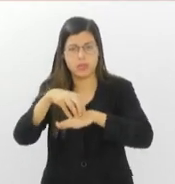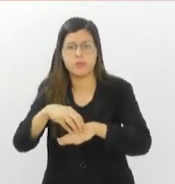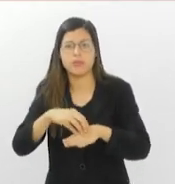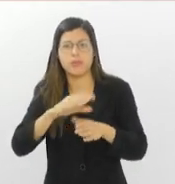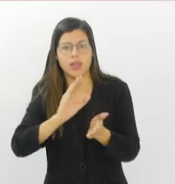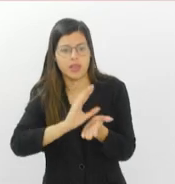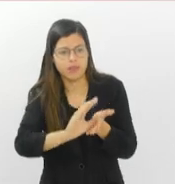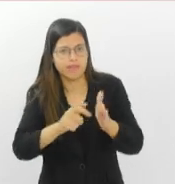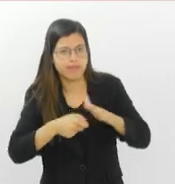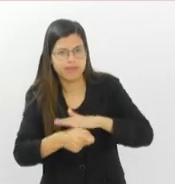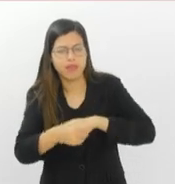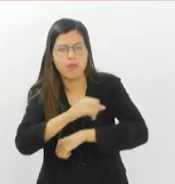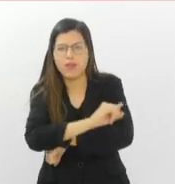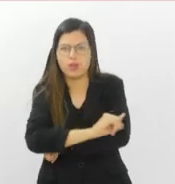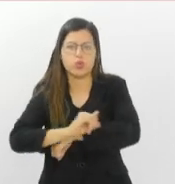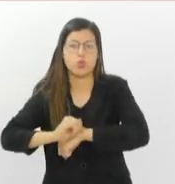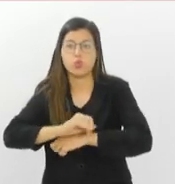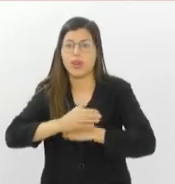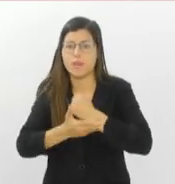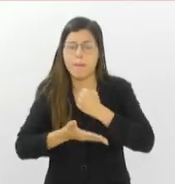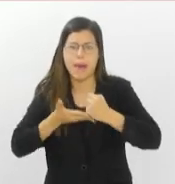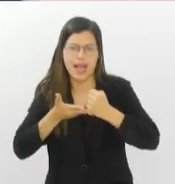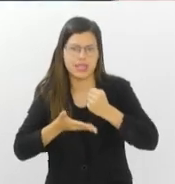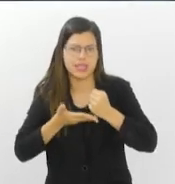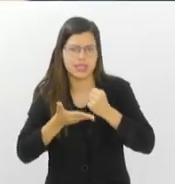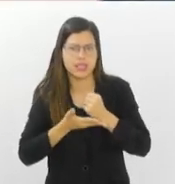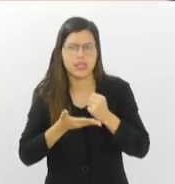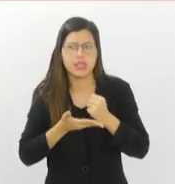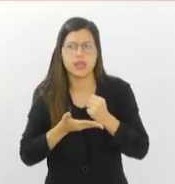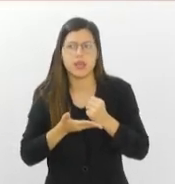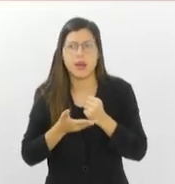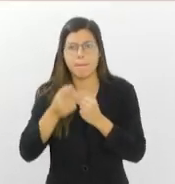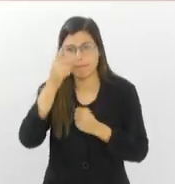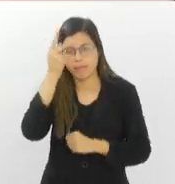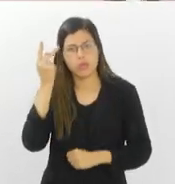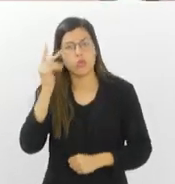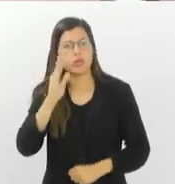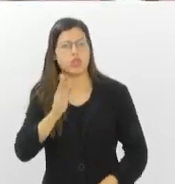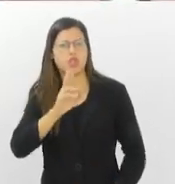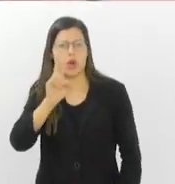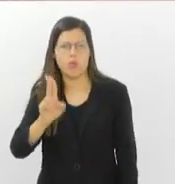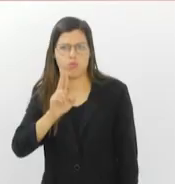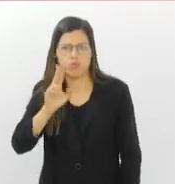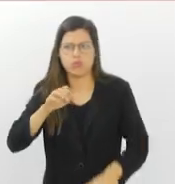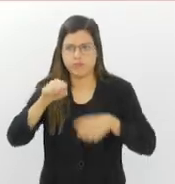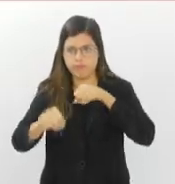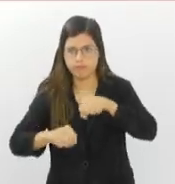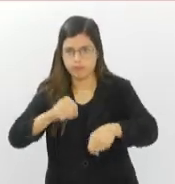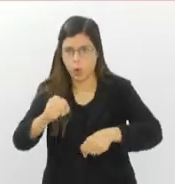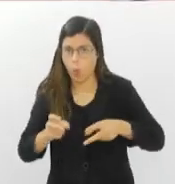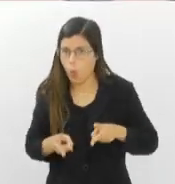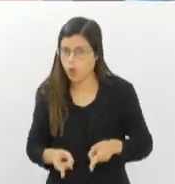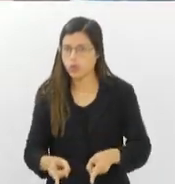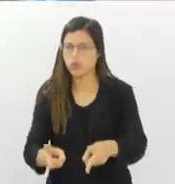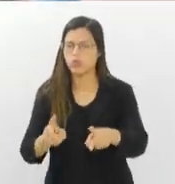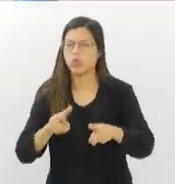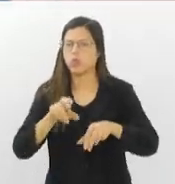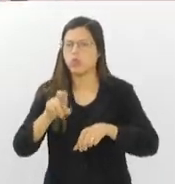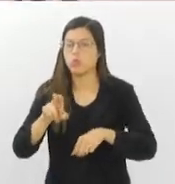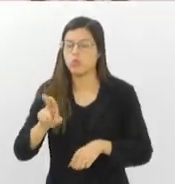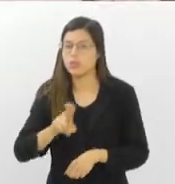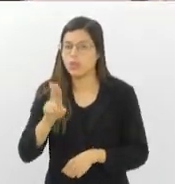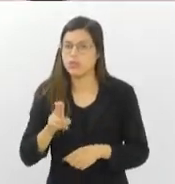básica para que não só quem já utiliza a bicicleta continue utilizando de forma segura, mas